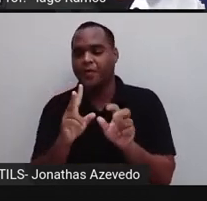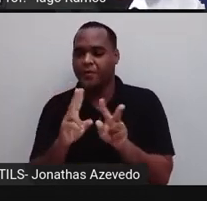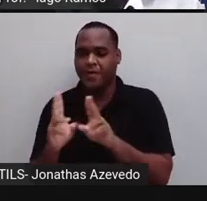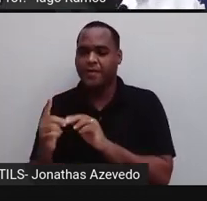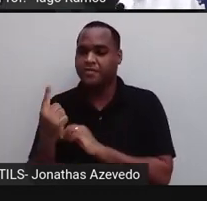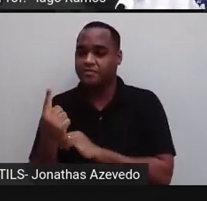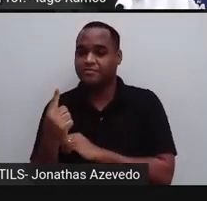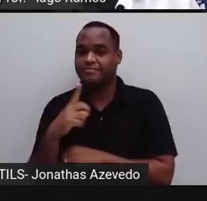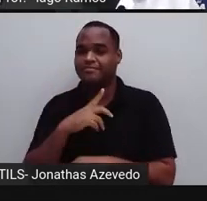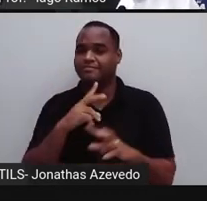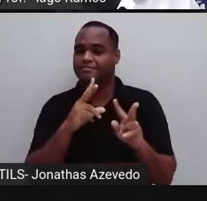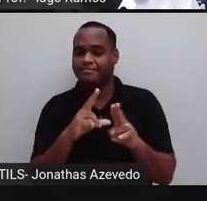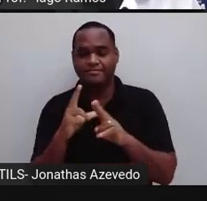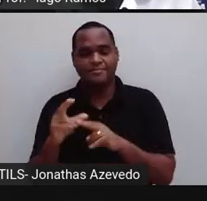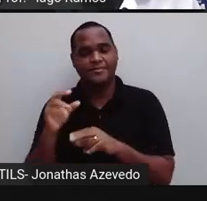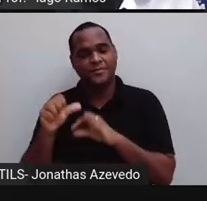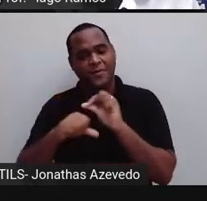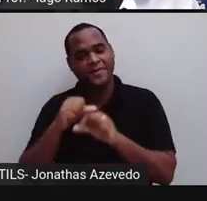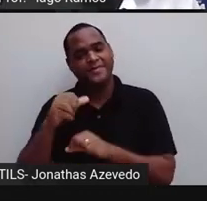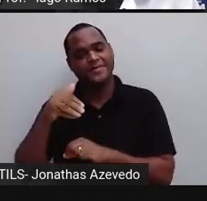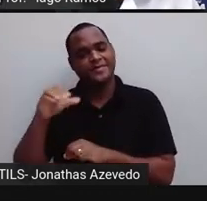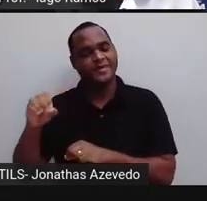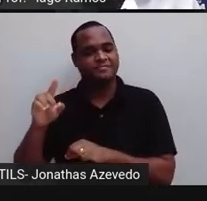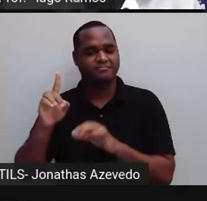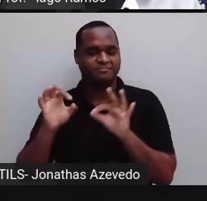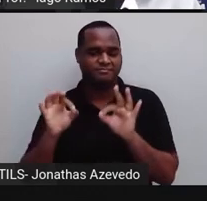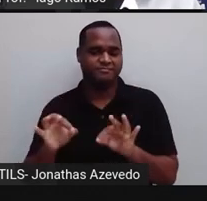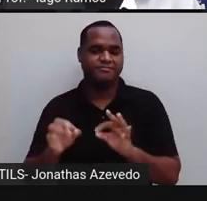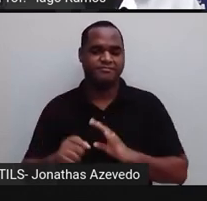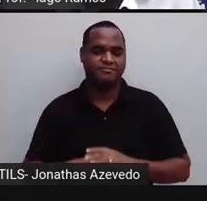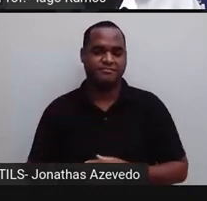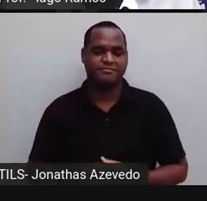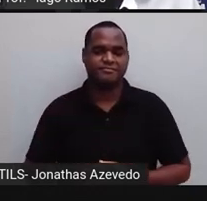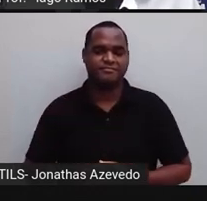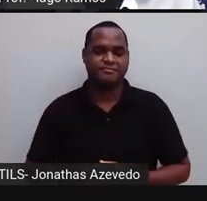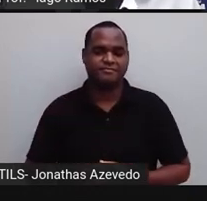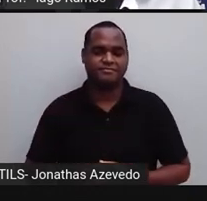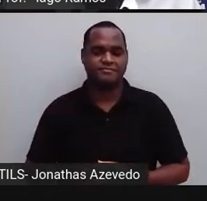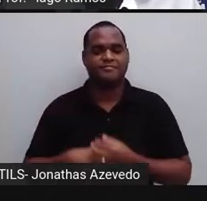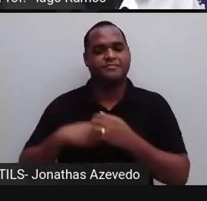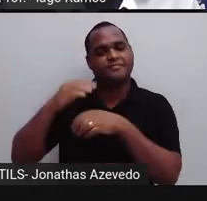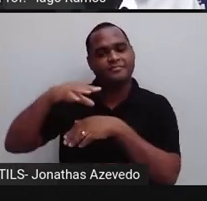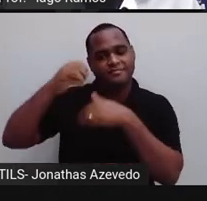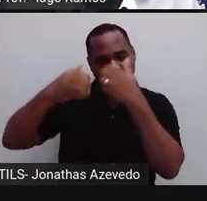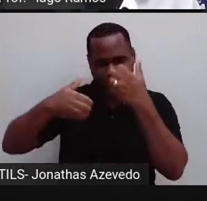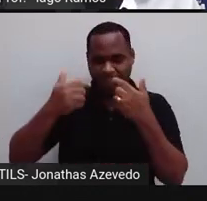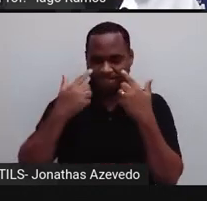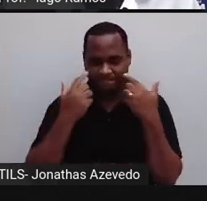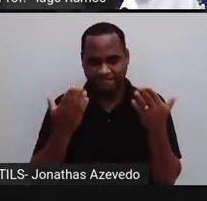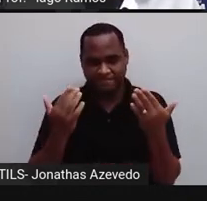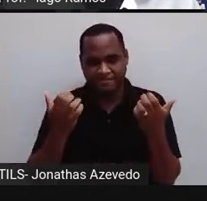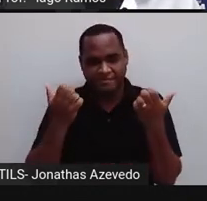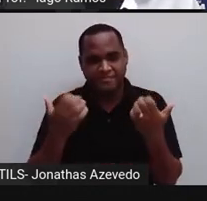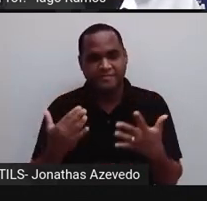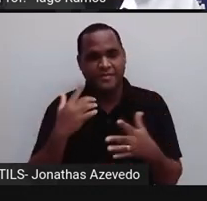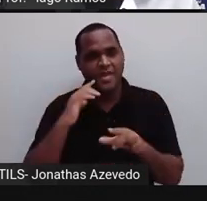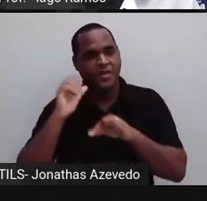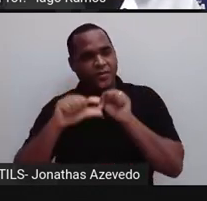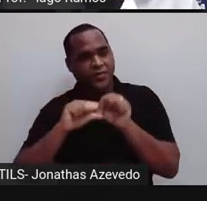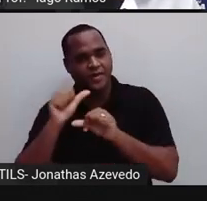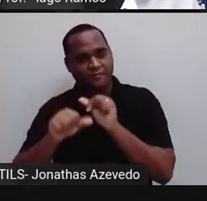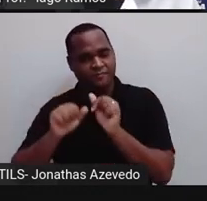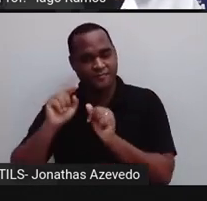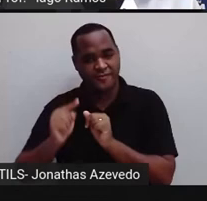e ao mesmo tempo menor do que 10, tá bom? Então, vem comigo aqui, Vamos deslocar aquela vírgula ali